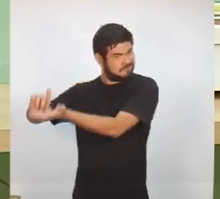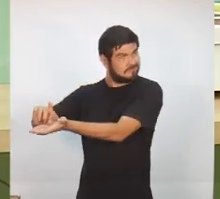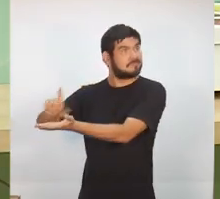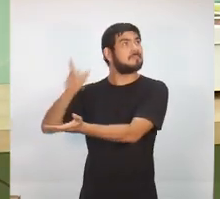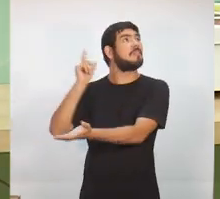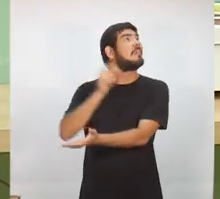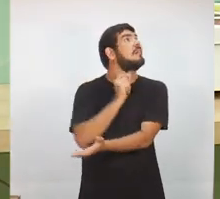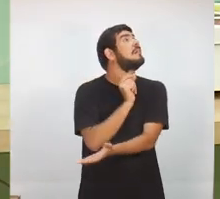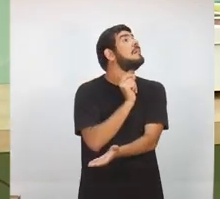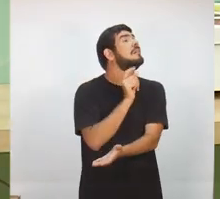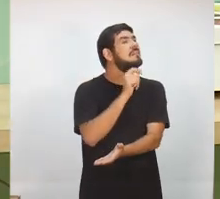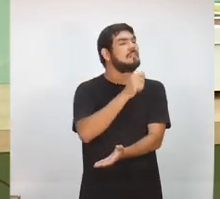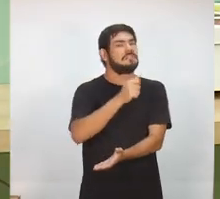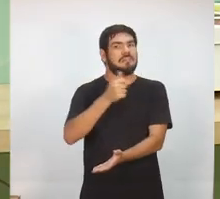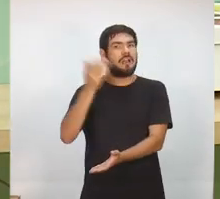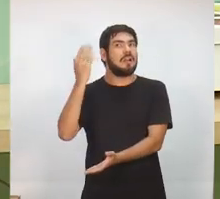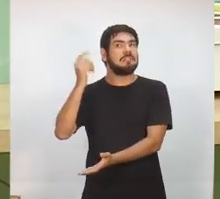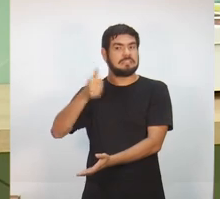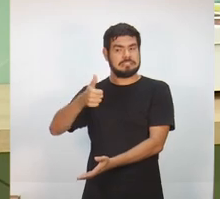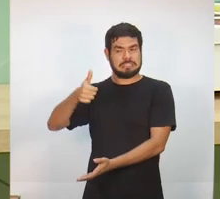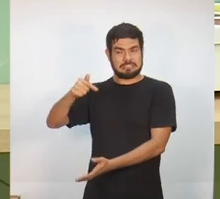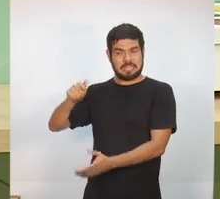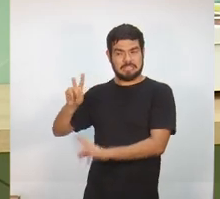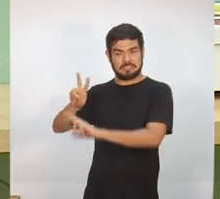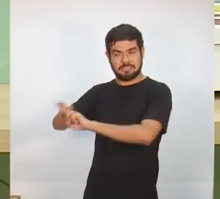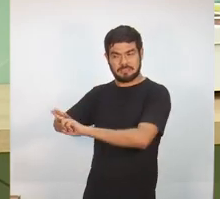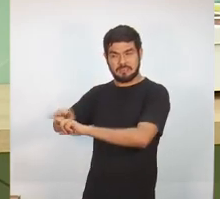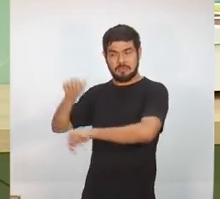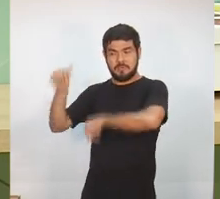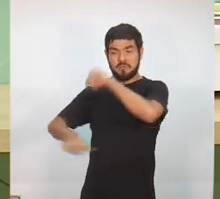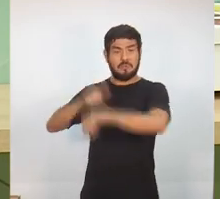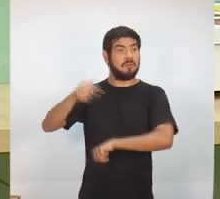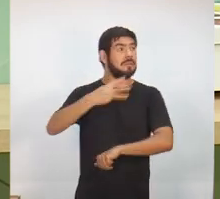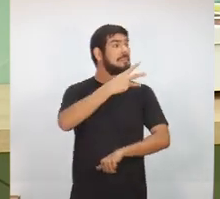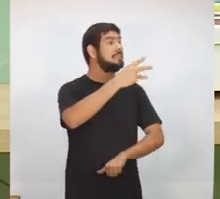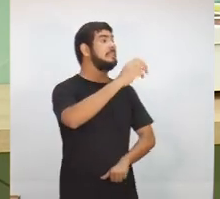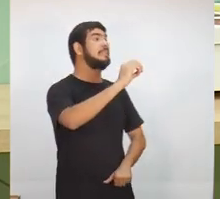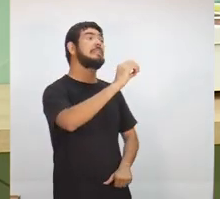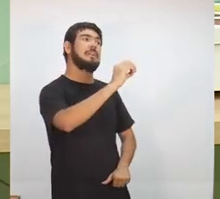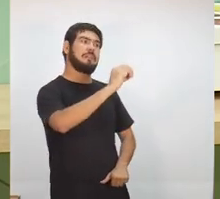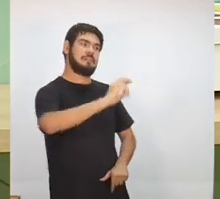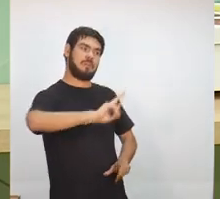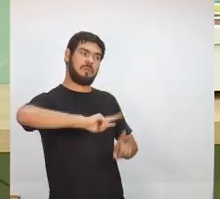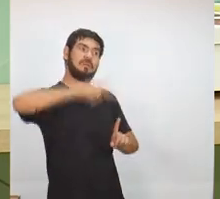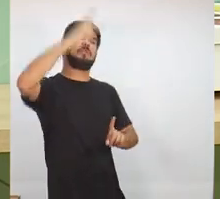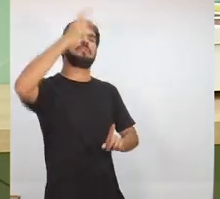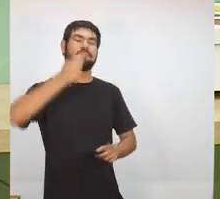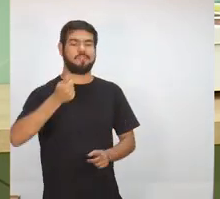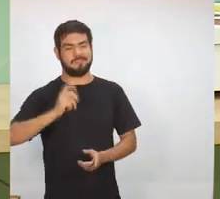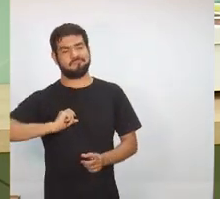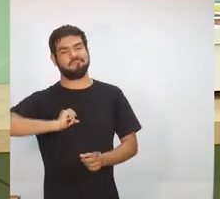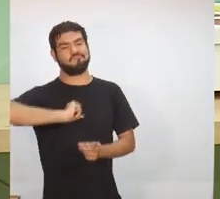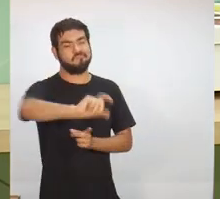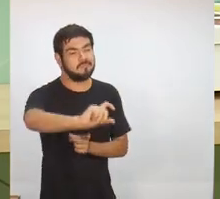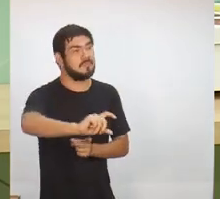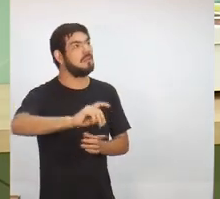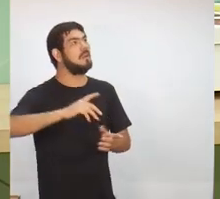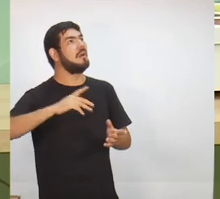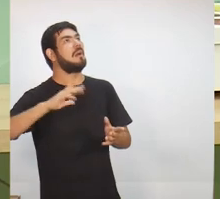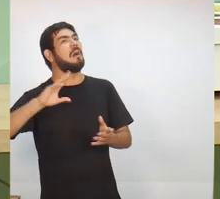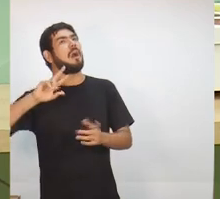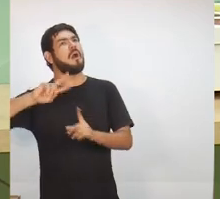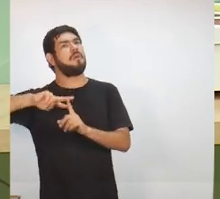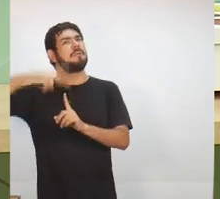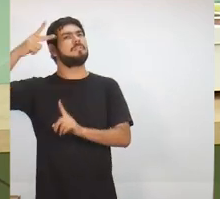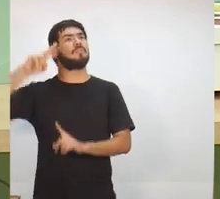saímos de 17 delegacias para 30. Tivemos que gastar dinheiro para isso. Aumentamos o efetivo em 2